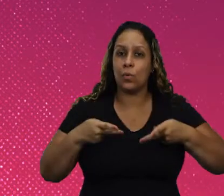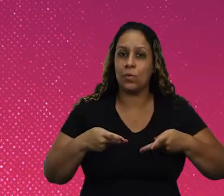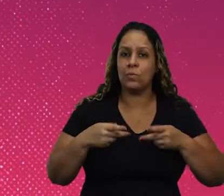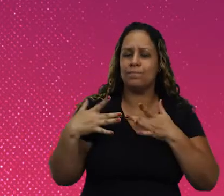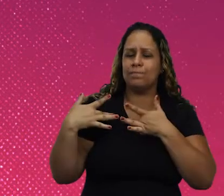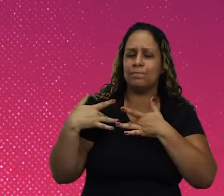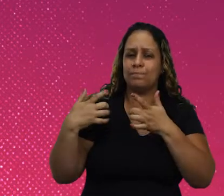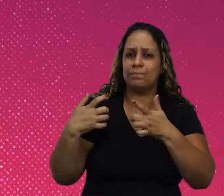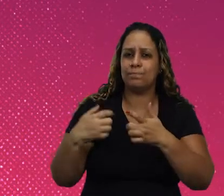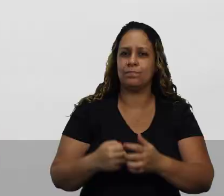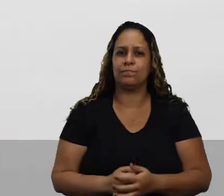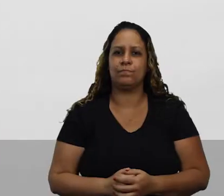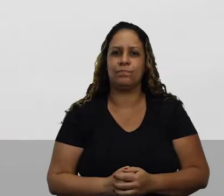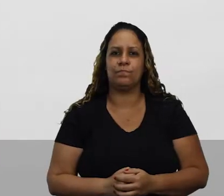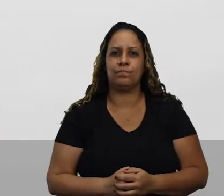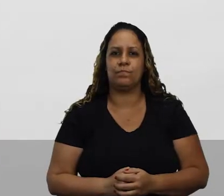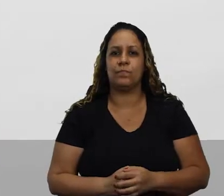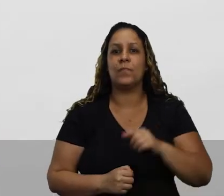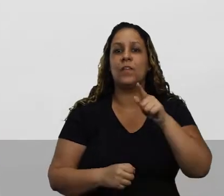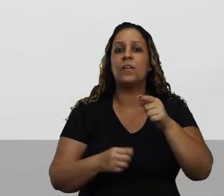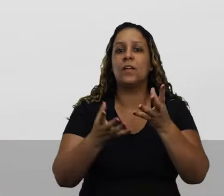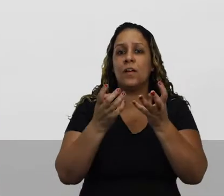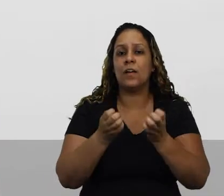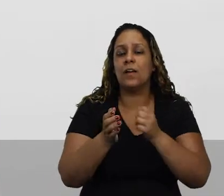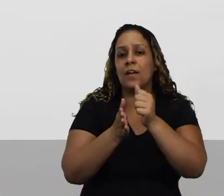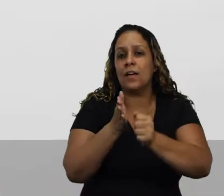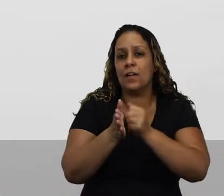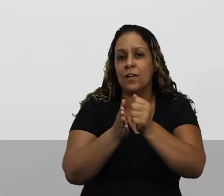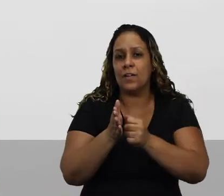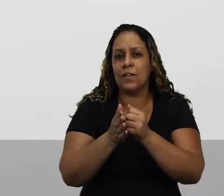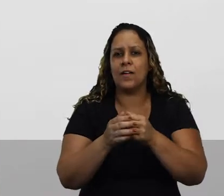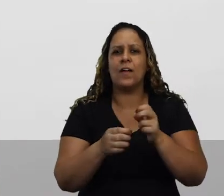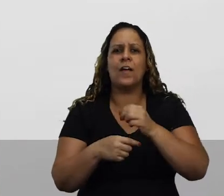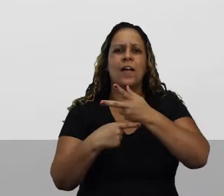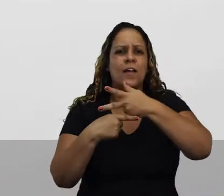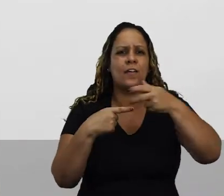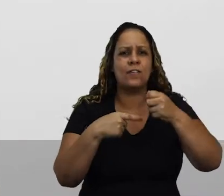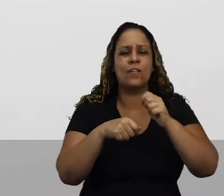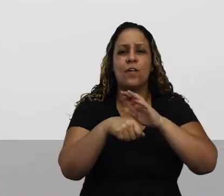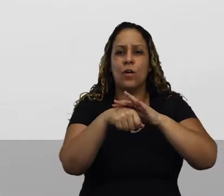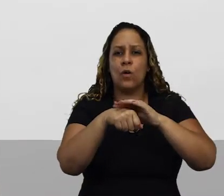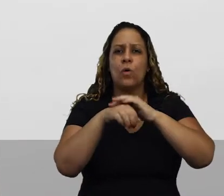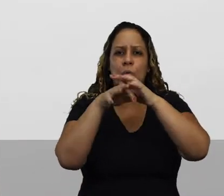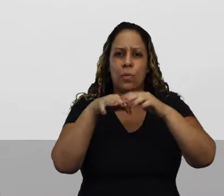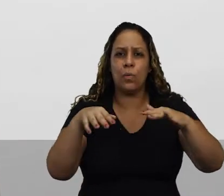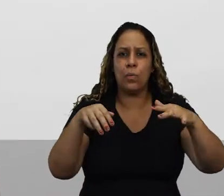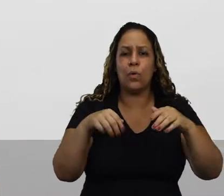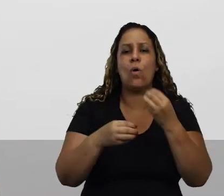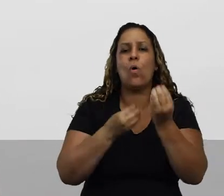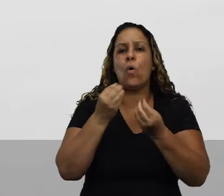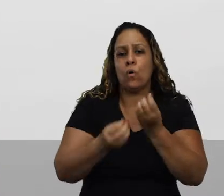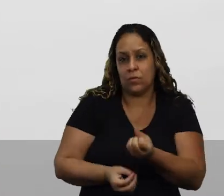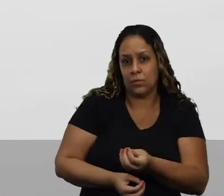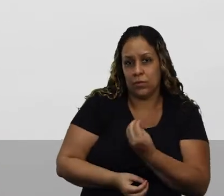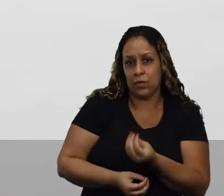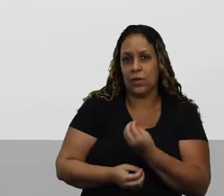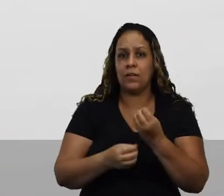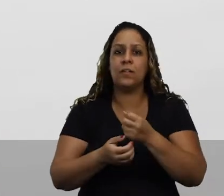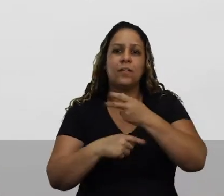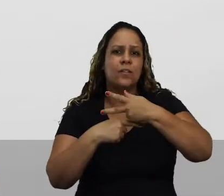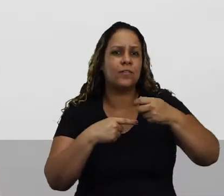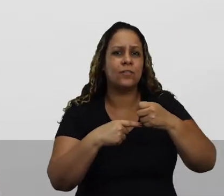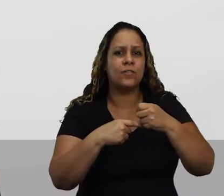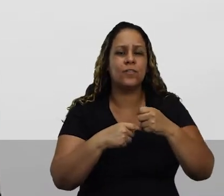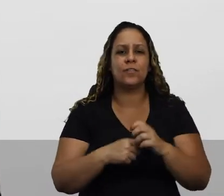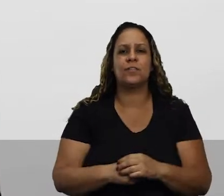mais solidária. Se você quer uma Araraquara que vença a pandemia, onde a vida vença, não corra